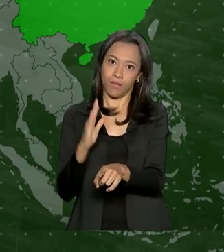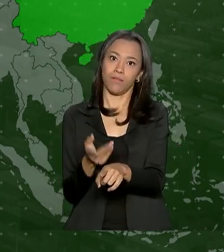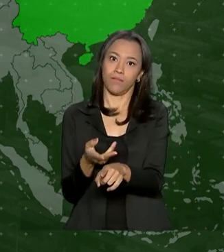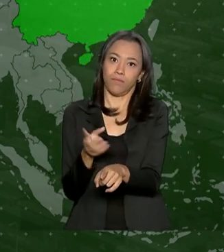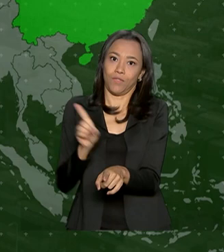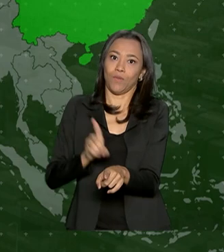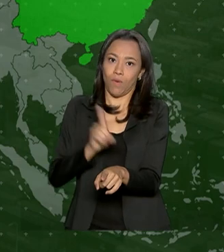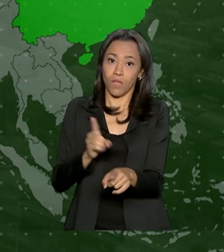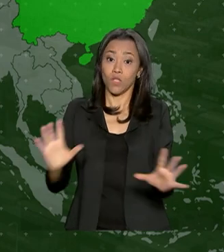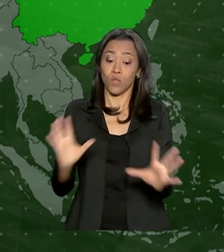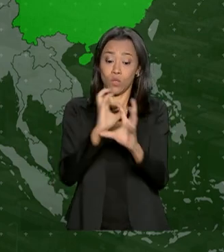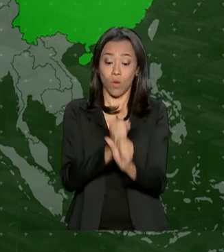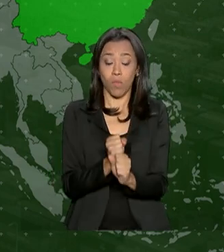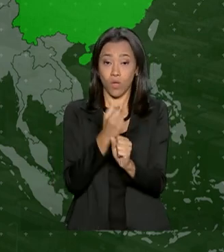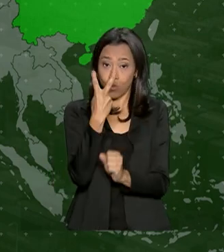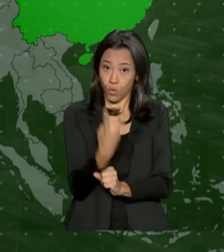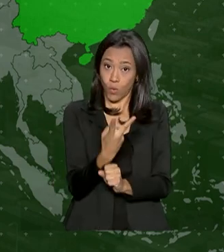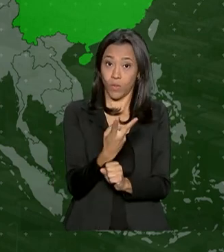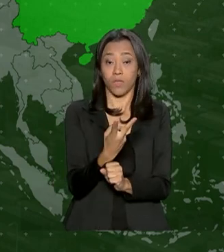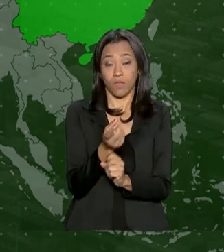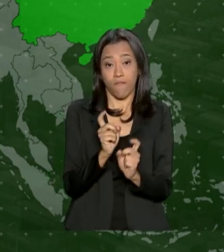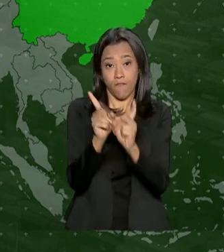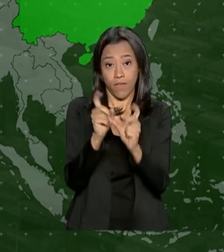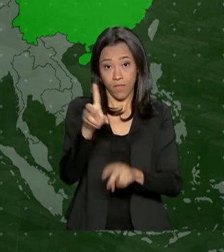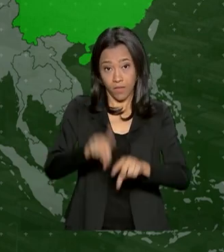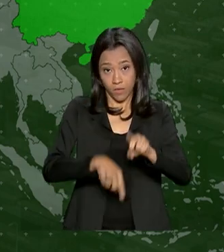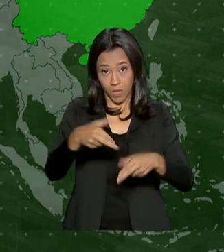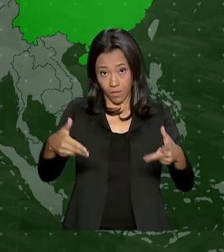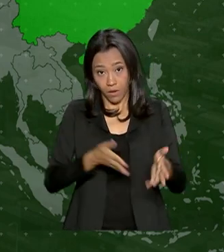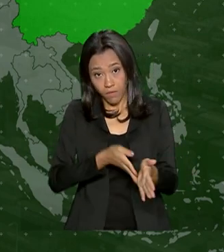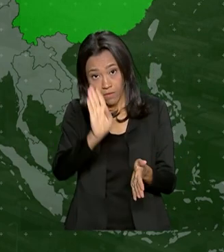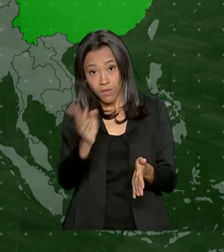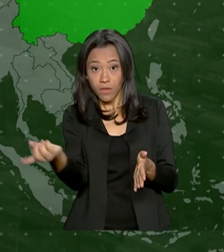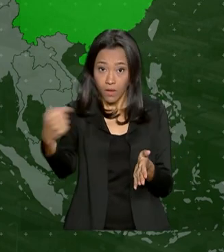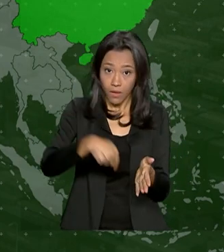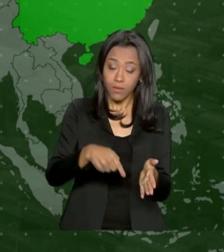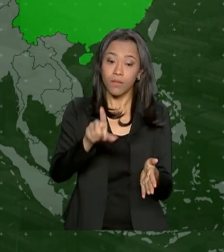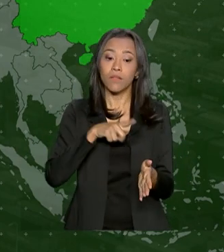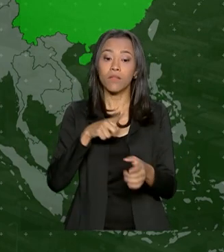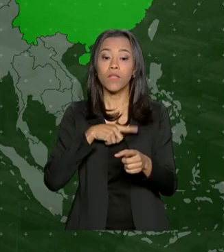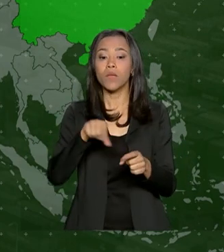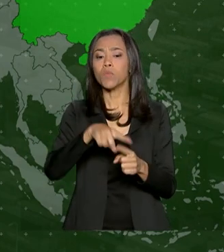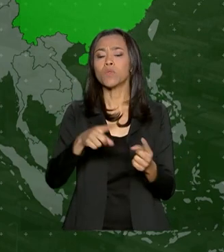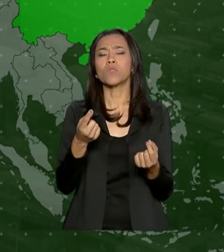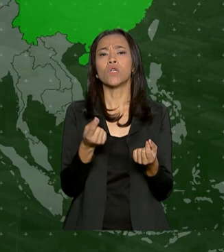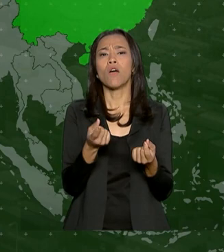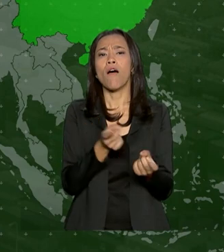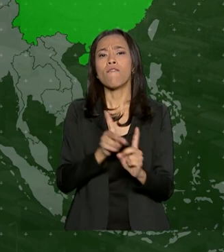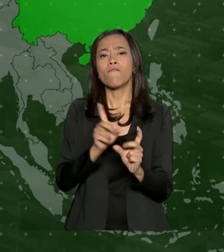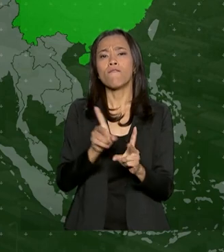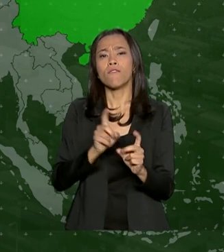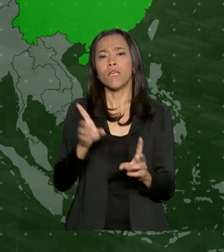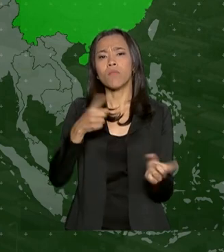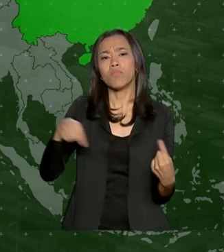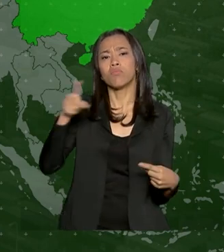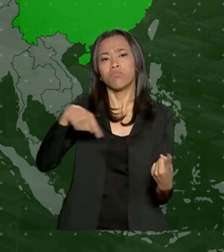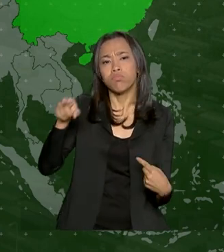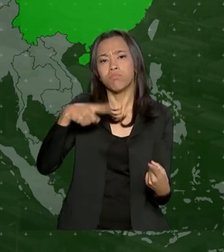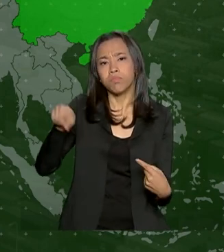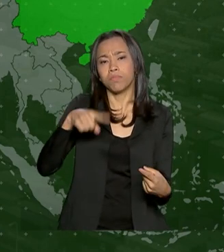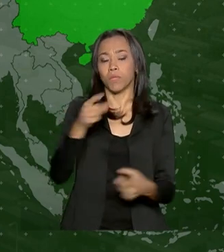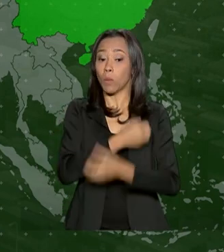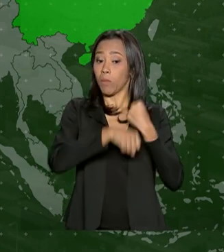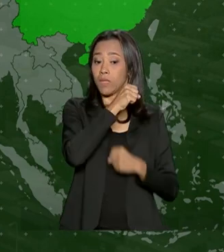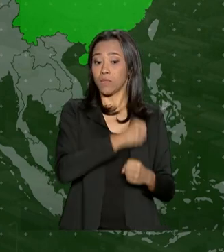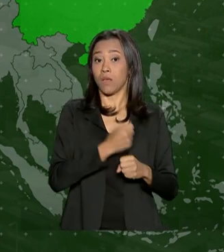exportações e importações, na próxima arte, nós temos a corrente de comércio entre os dois países, que no ano passado